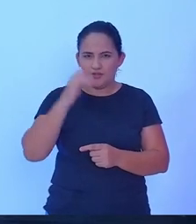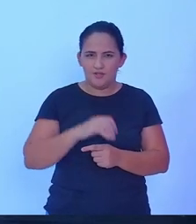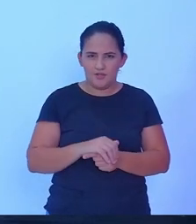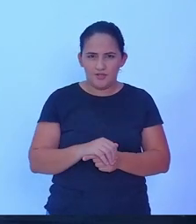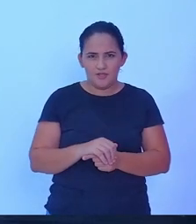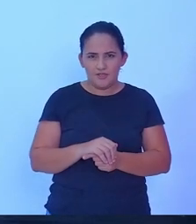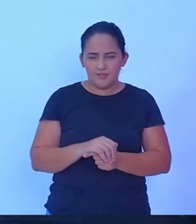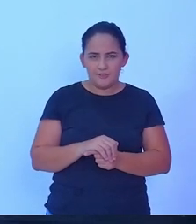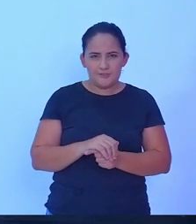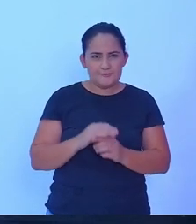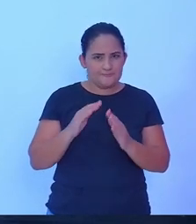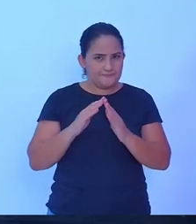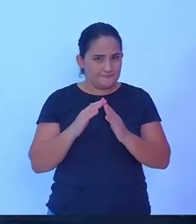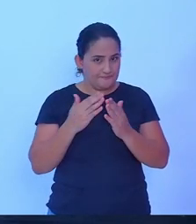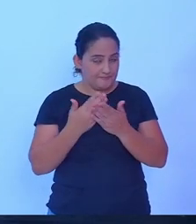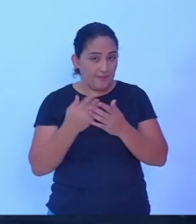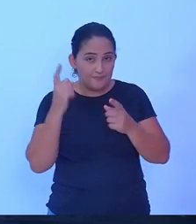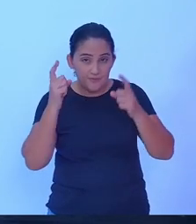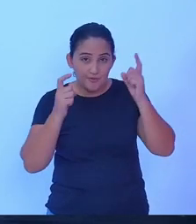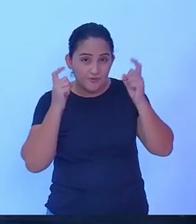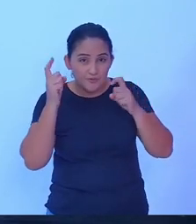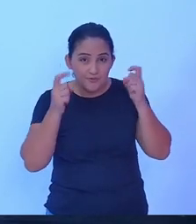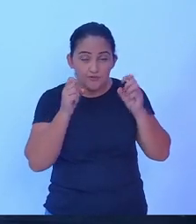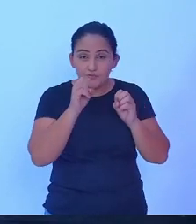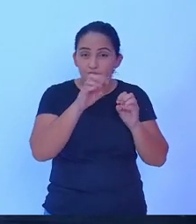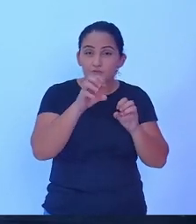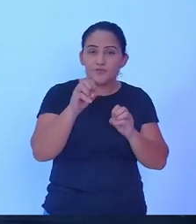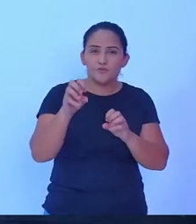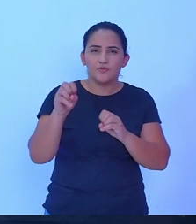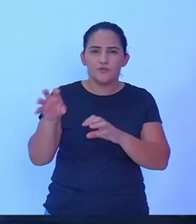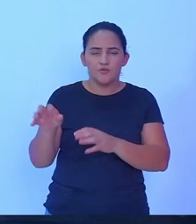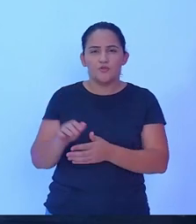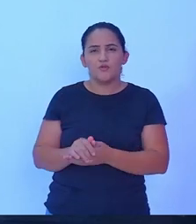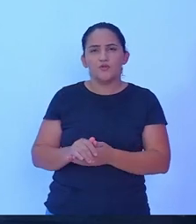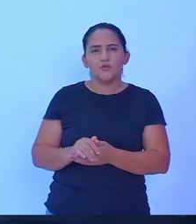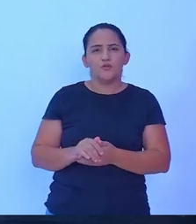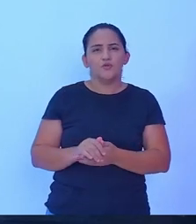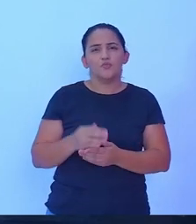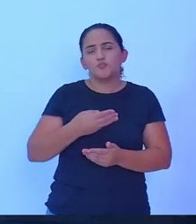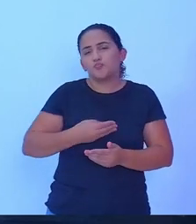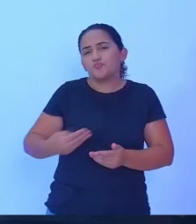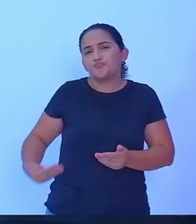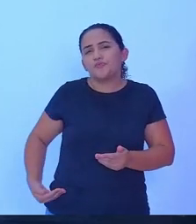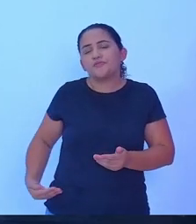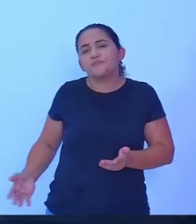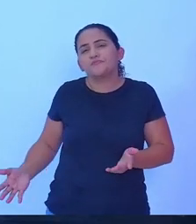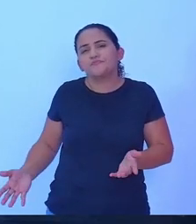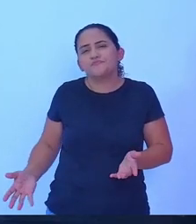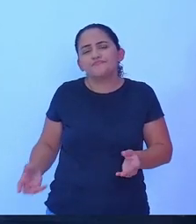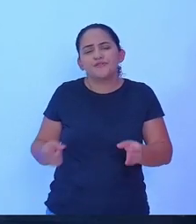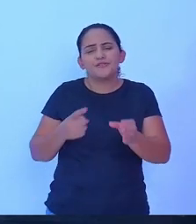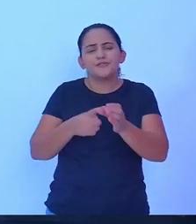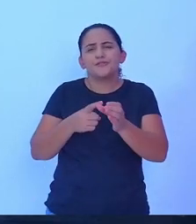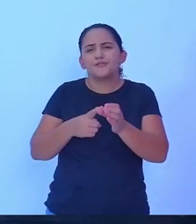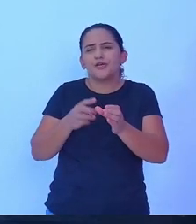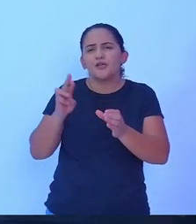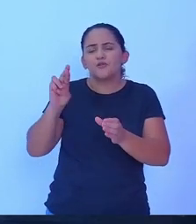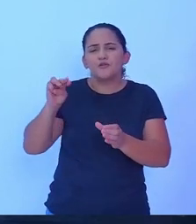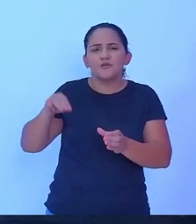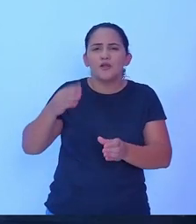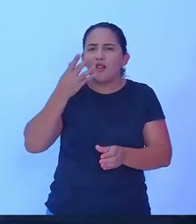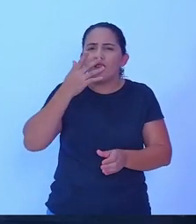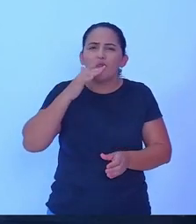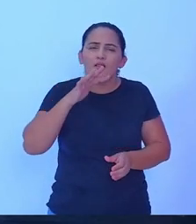da preocupação com a educação pública municipal com creches com